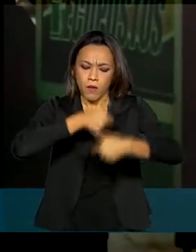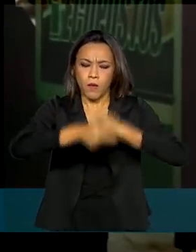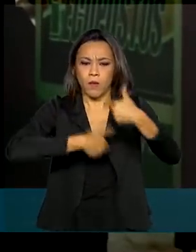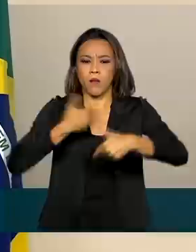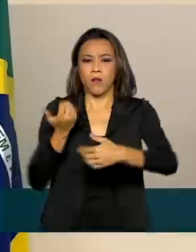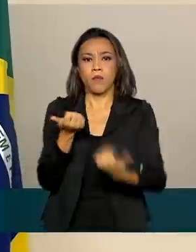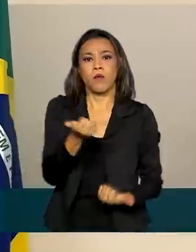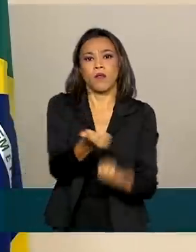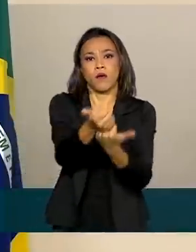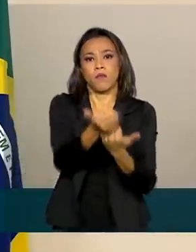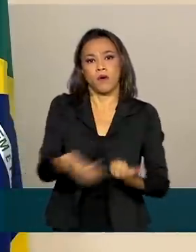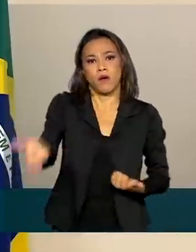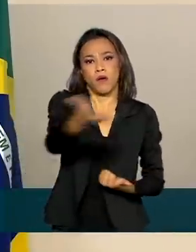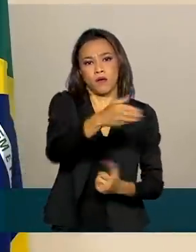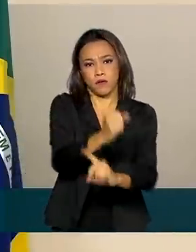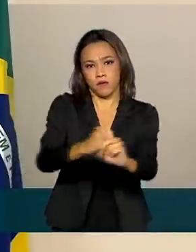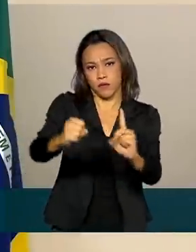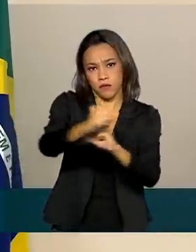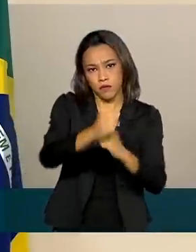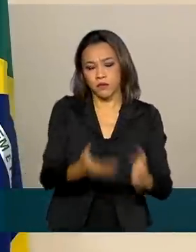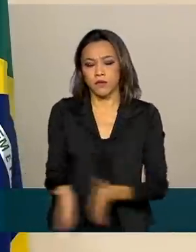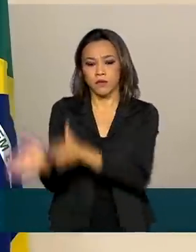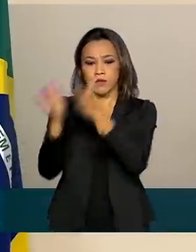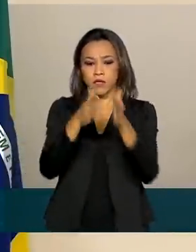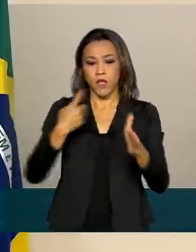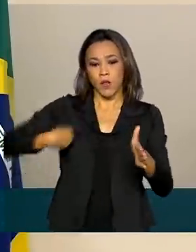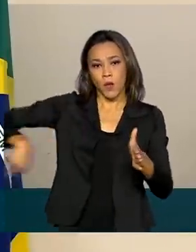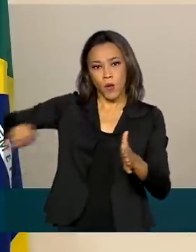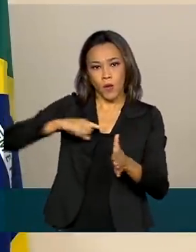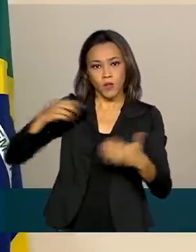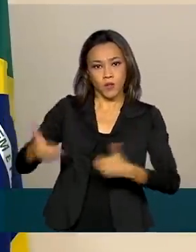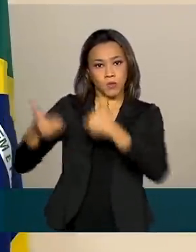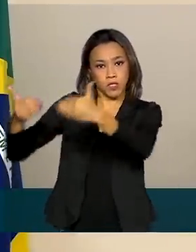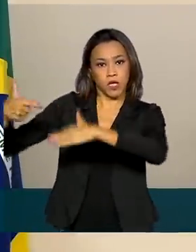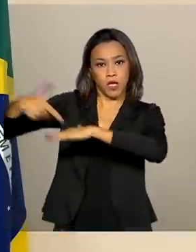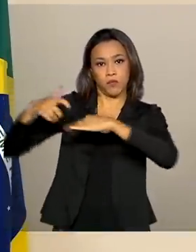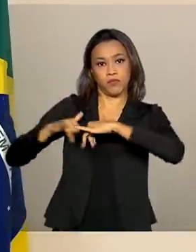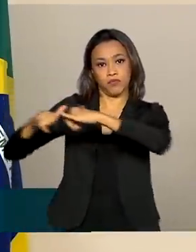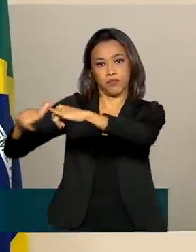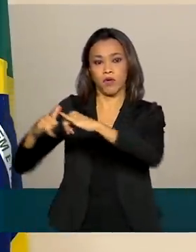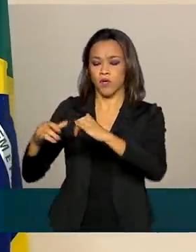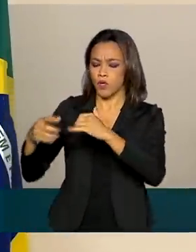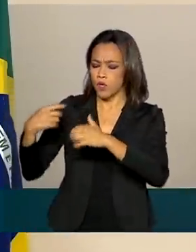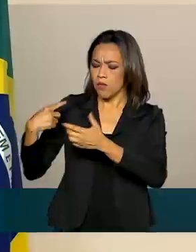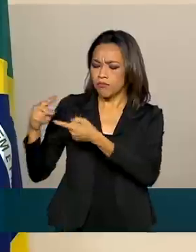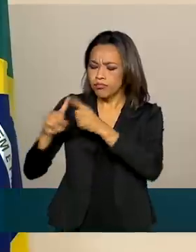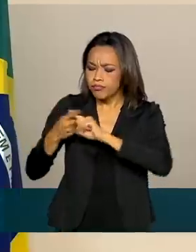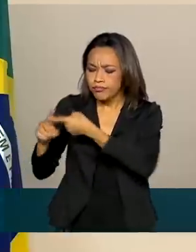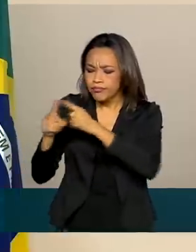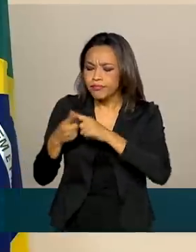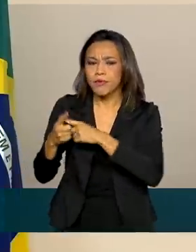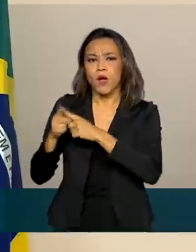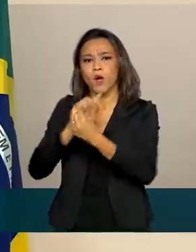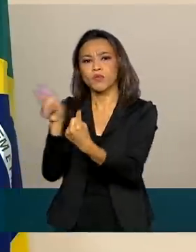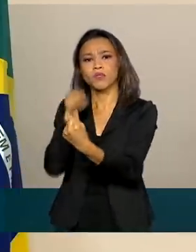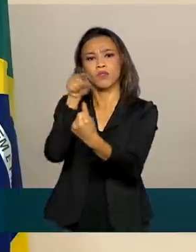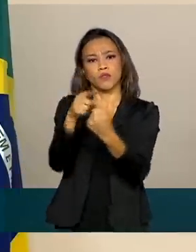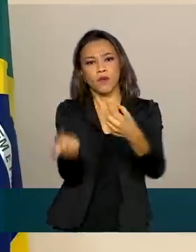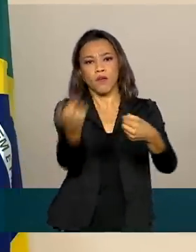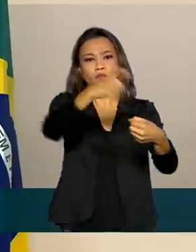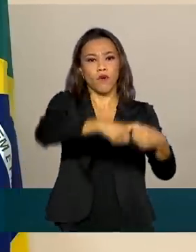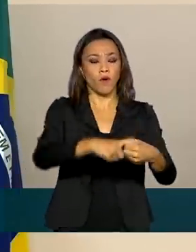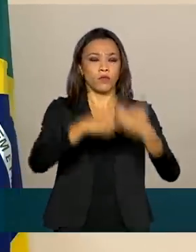população. Unimos esforço e criamos um comitê de crise com os objetivos de restabelecer a energia